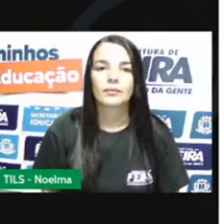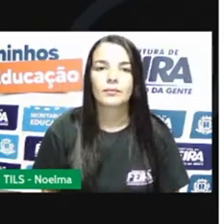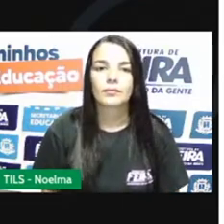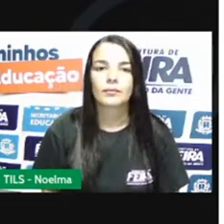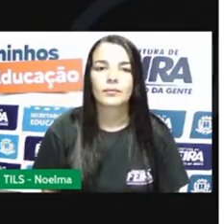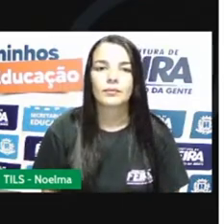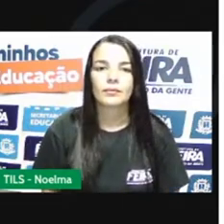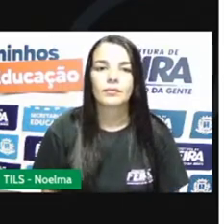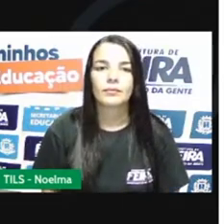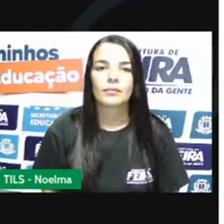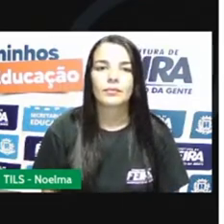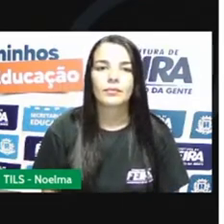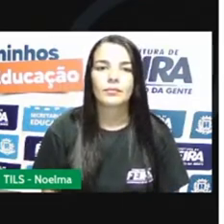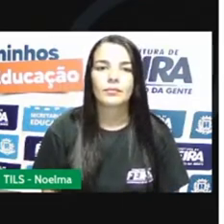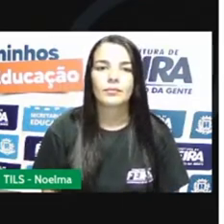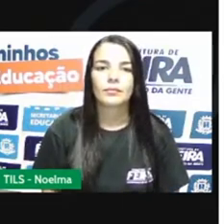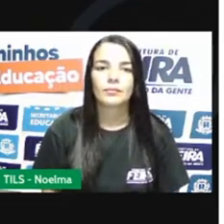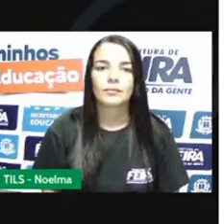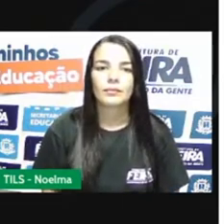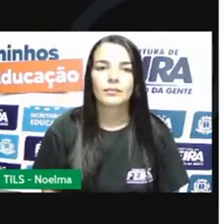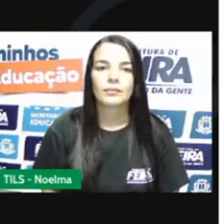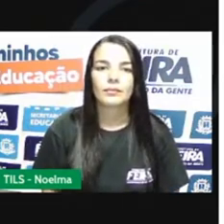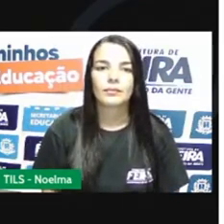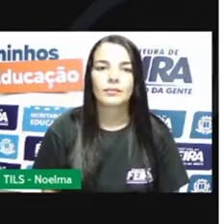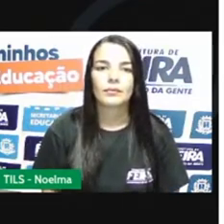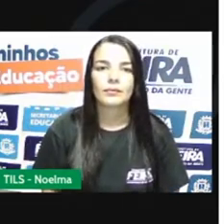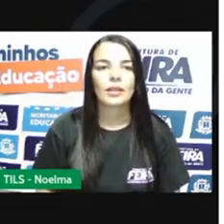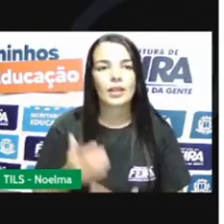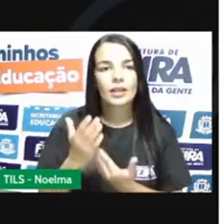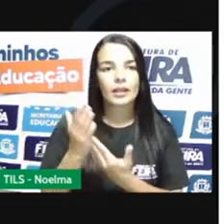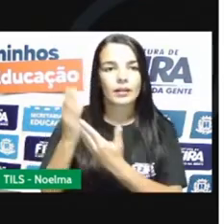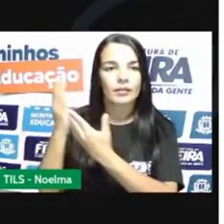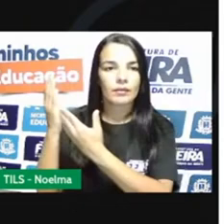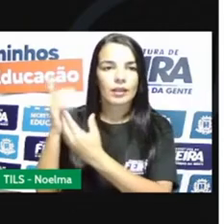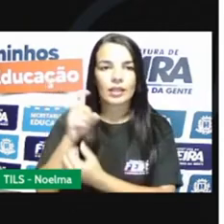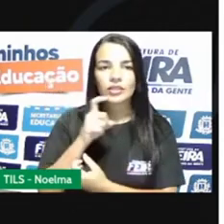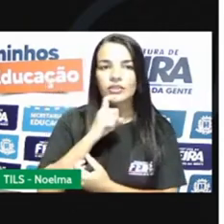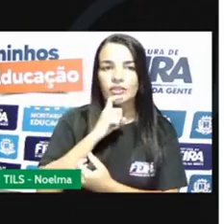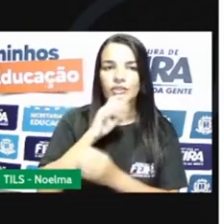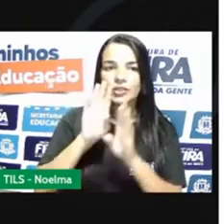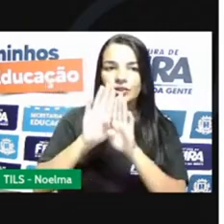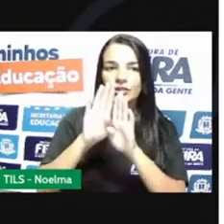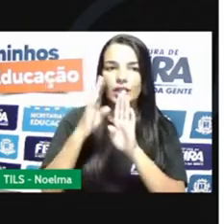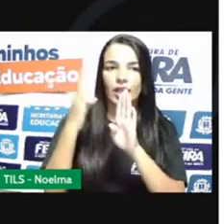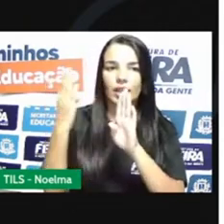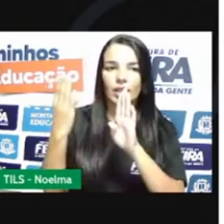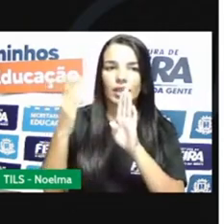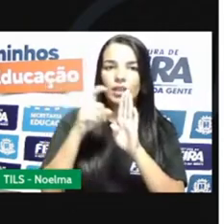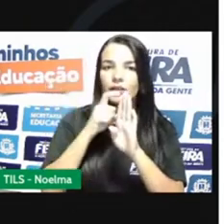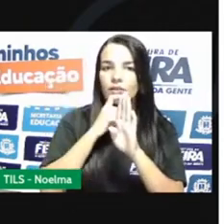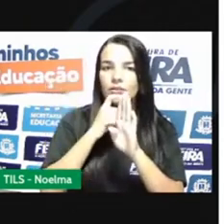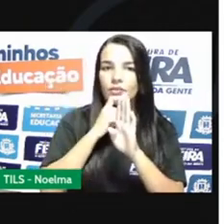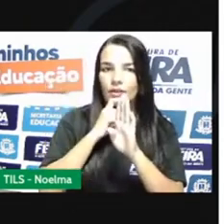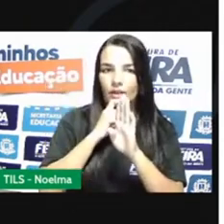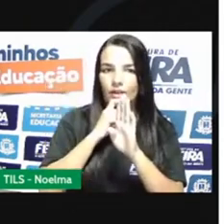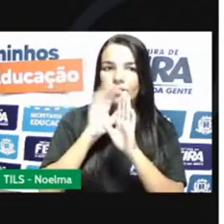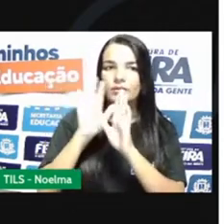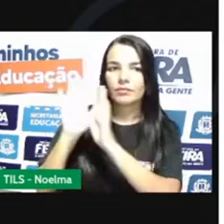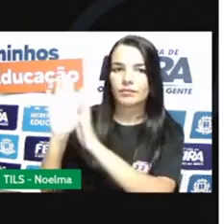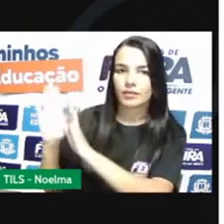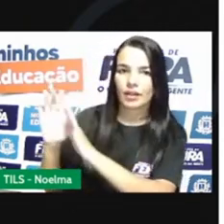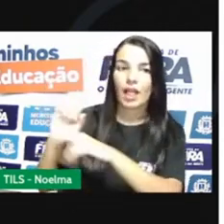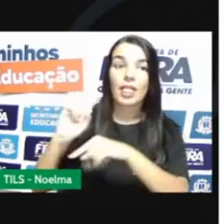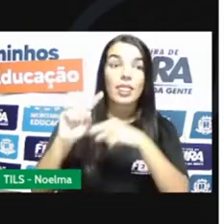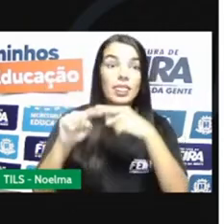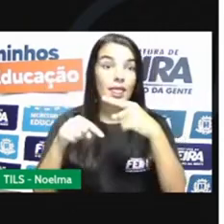Ó, tô enchendo os potinhos. E vou colocar na geladeira. Depois